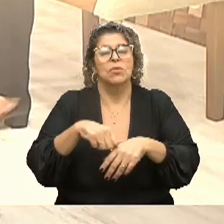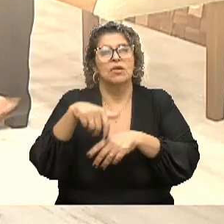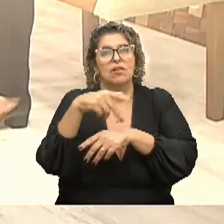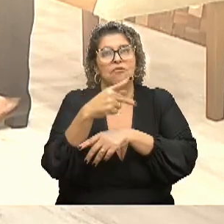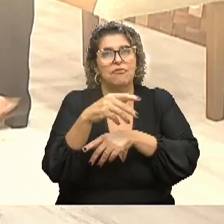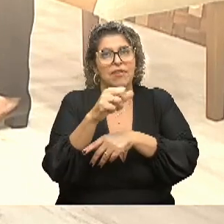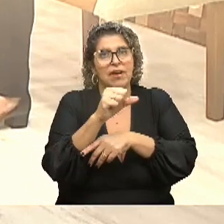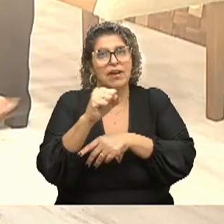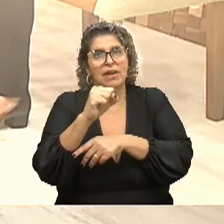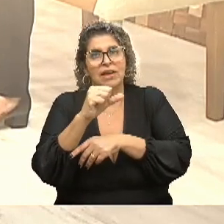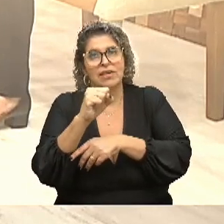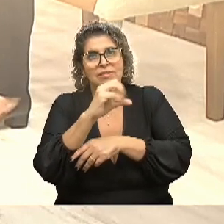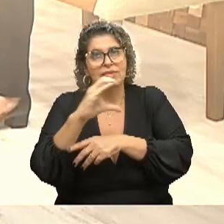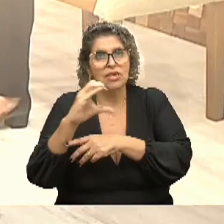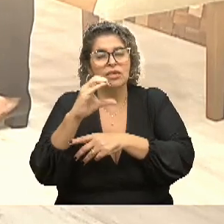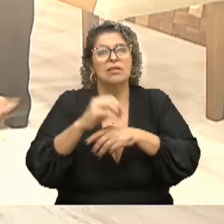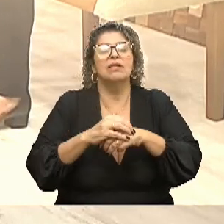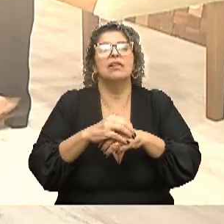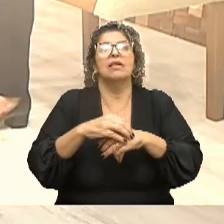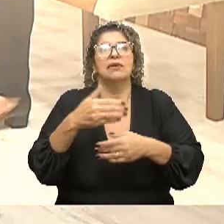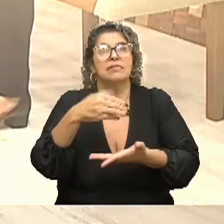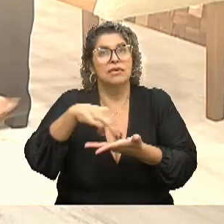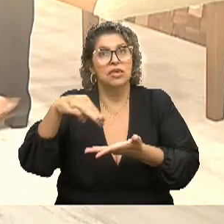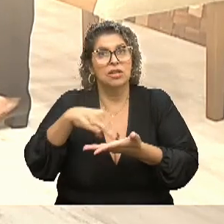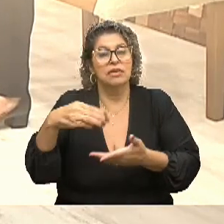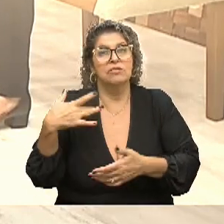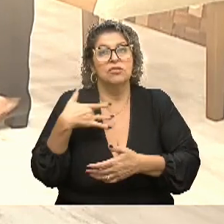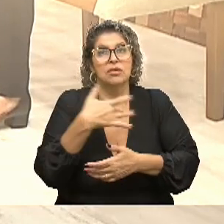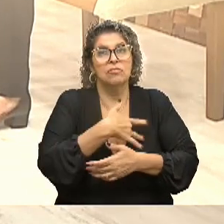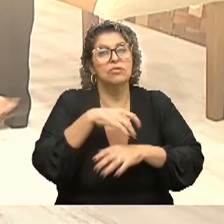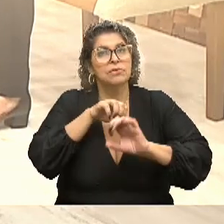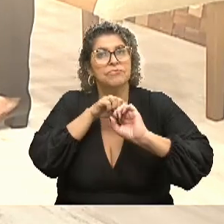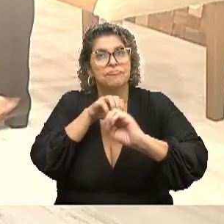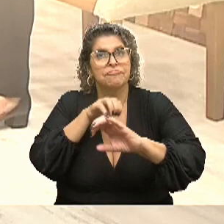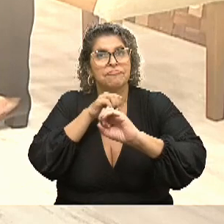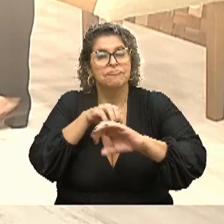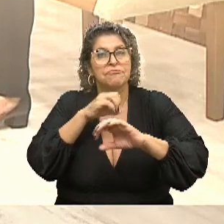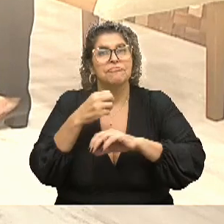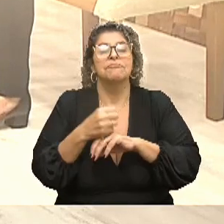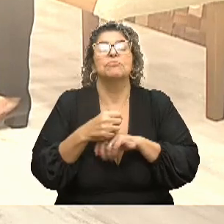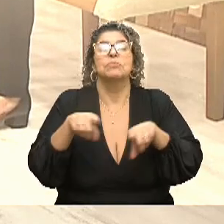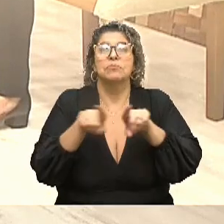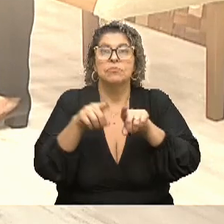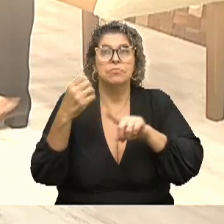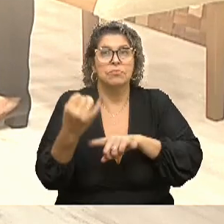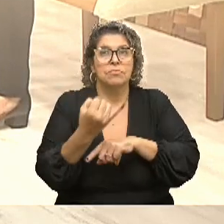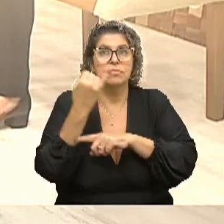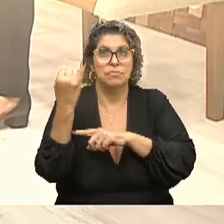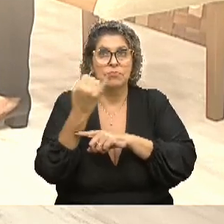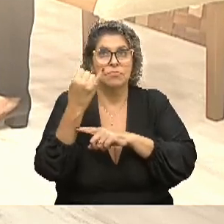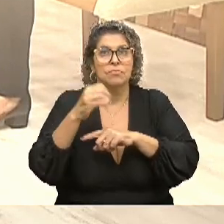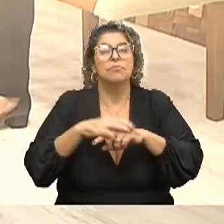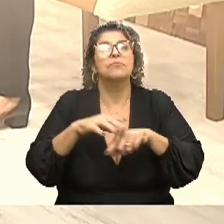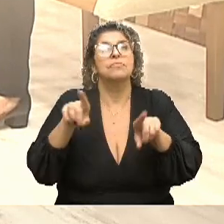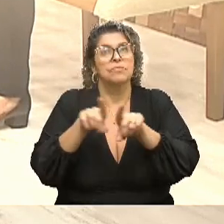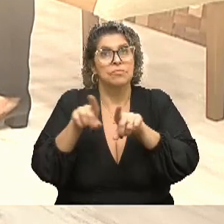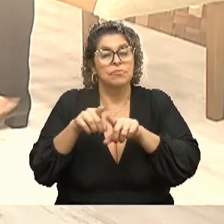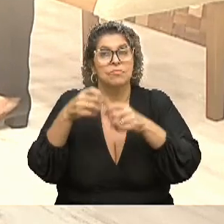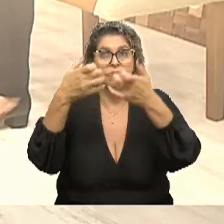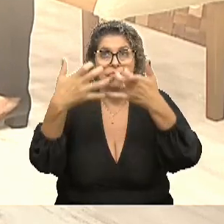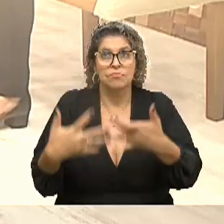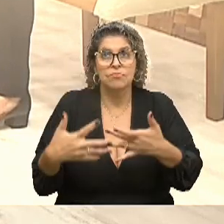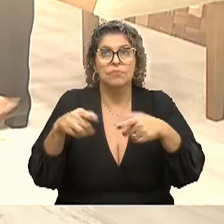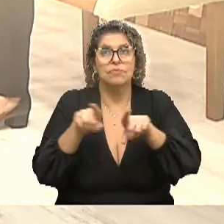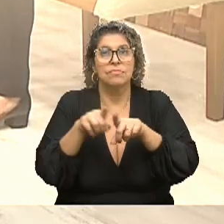gente tem a Secretaria de Saúde e também a educação. E está aí a importância também, e às vezes acontece, Ana, como tu